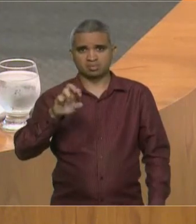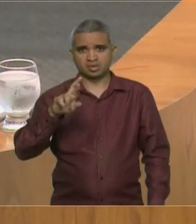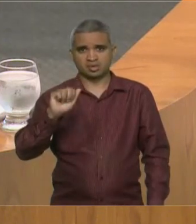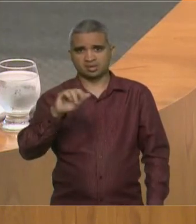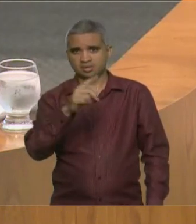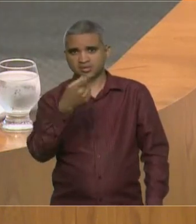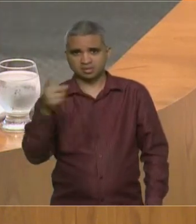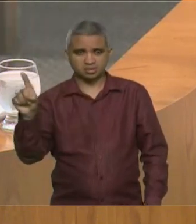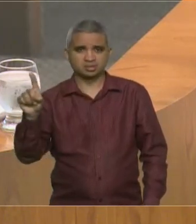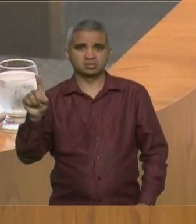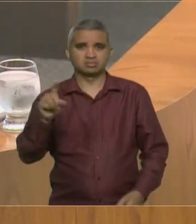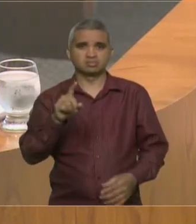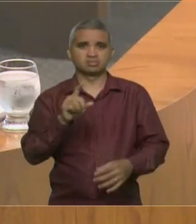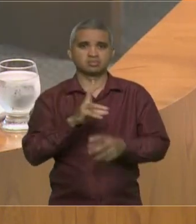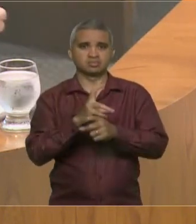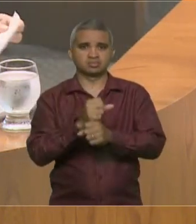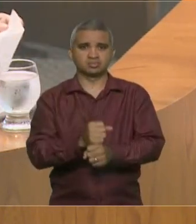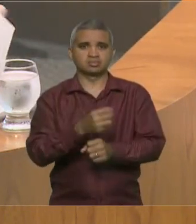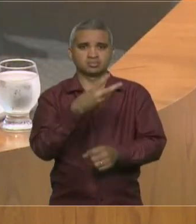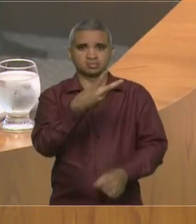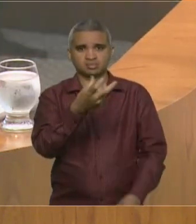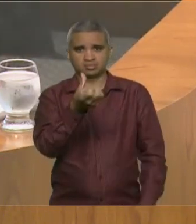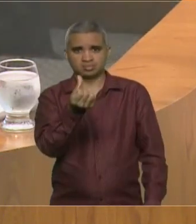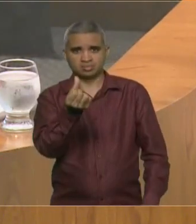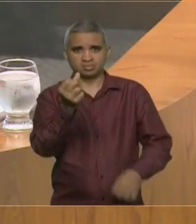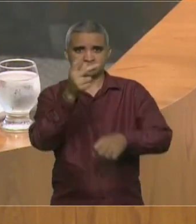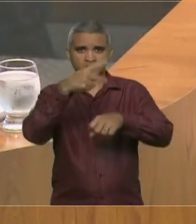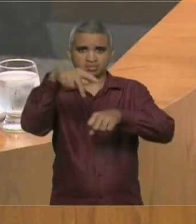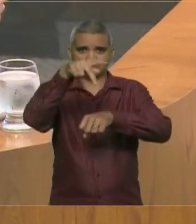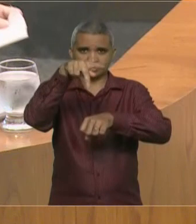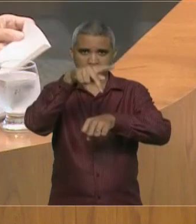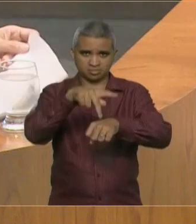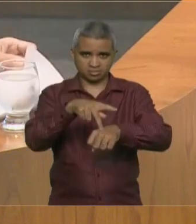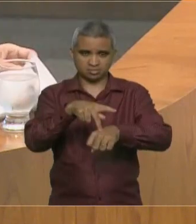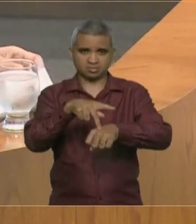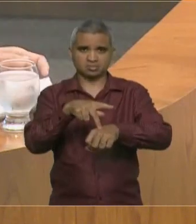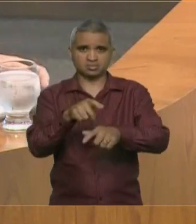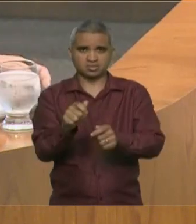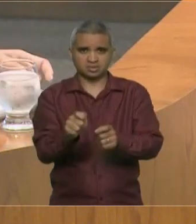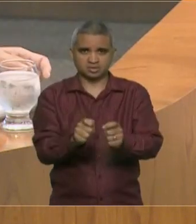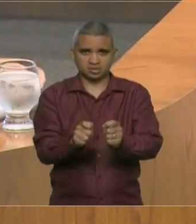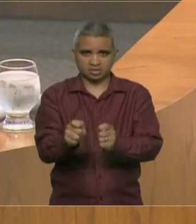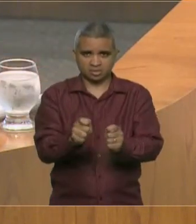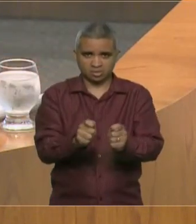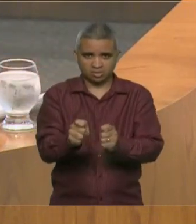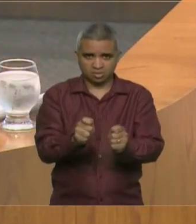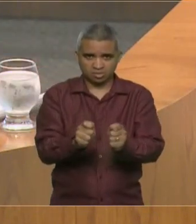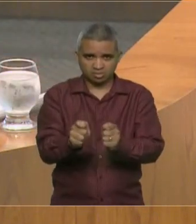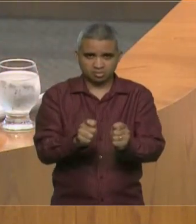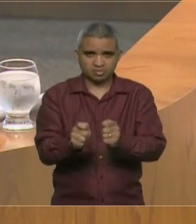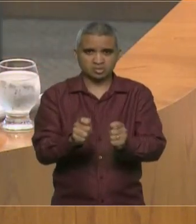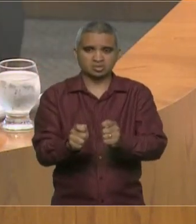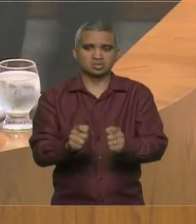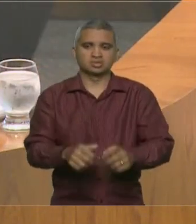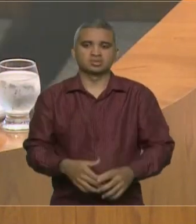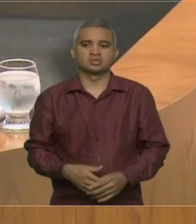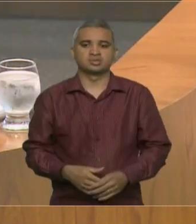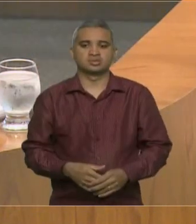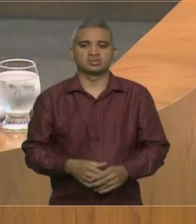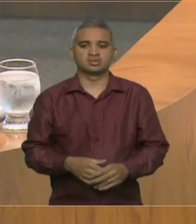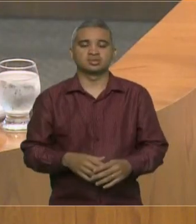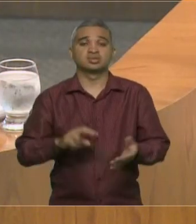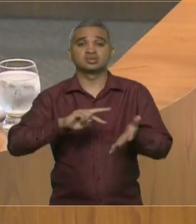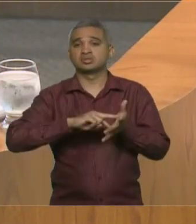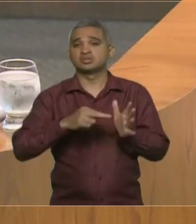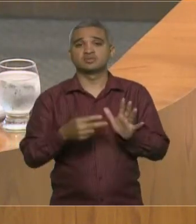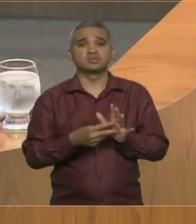com as maiores economias e... Permito uma parte, deputada, fazer parte dela significa que o Brasil